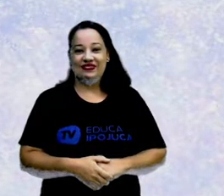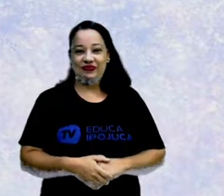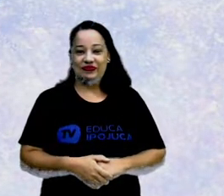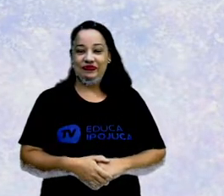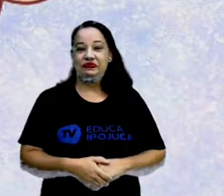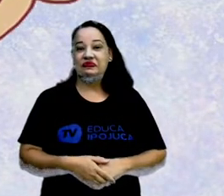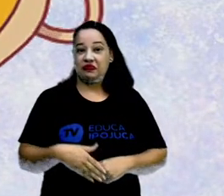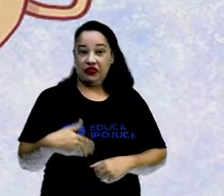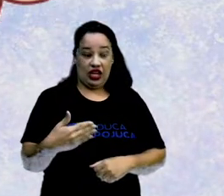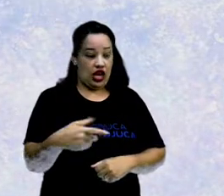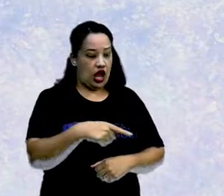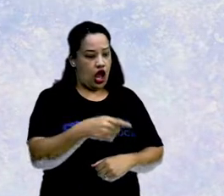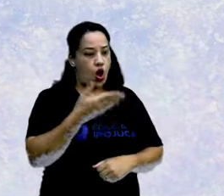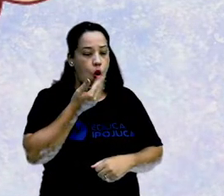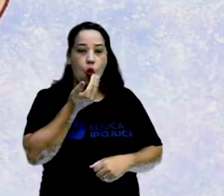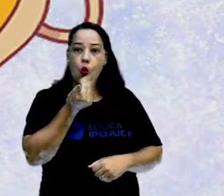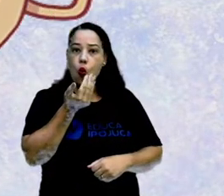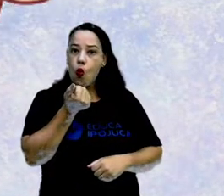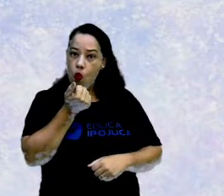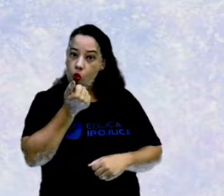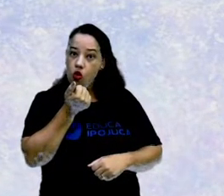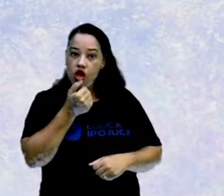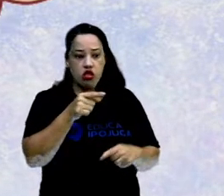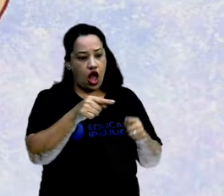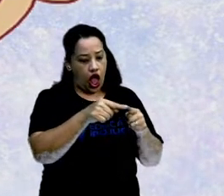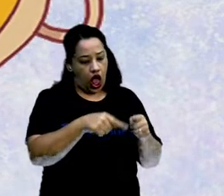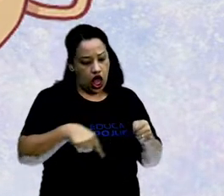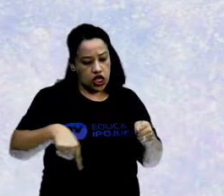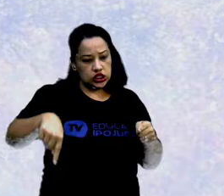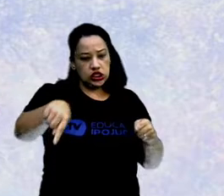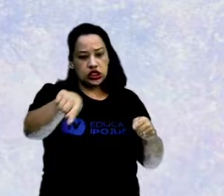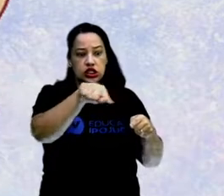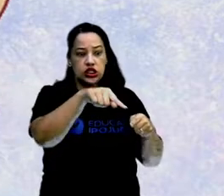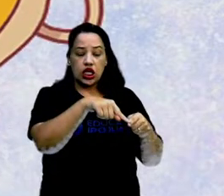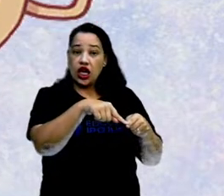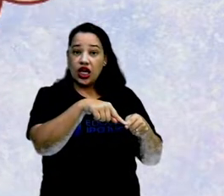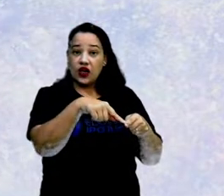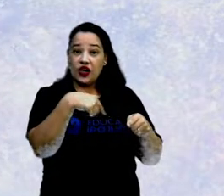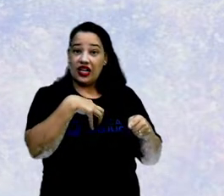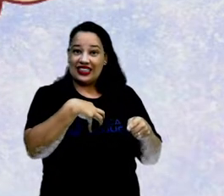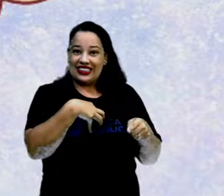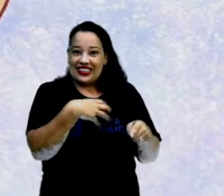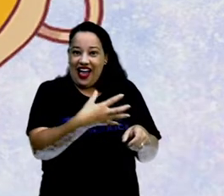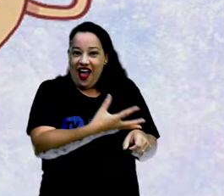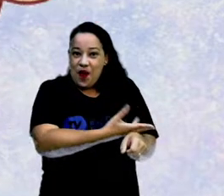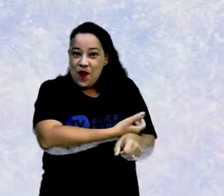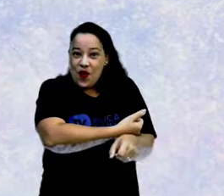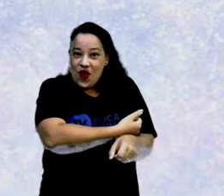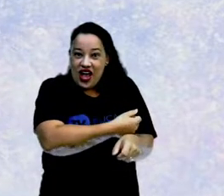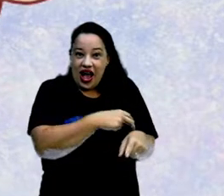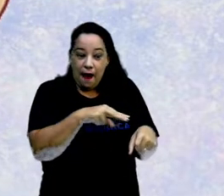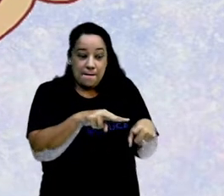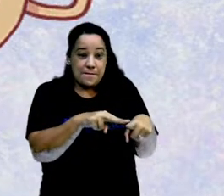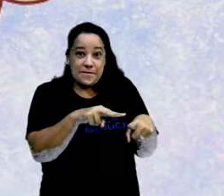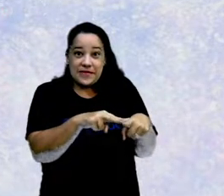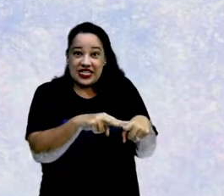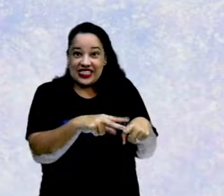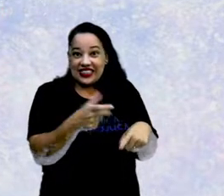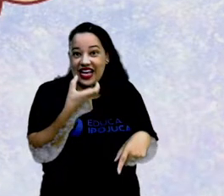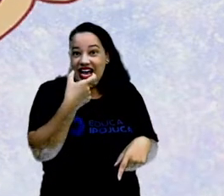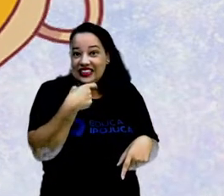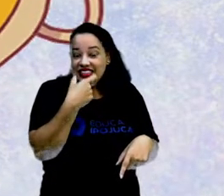A comida em formato de círculo o deixou cheio de emoção. Pizza, biscoito e